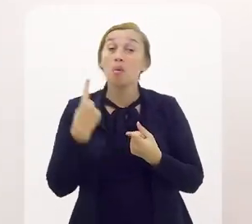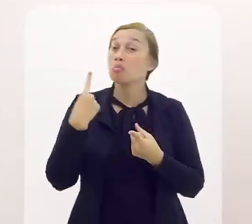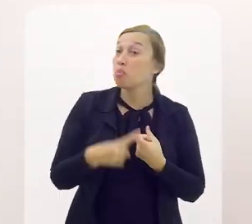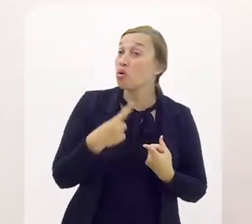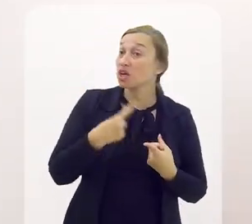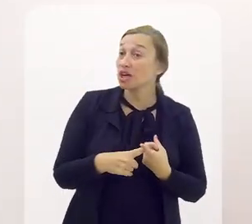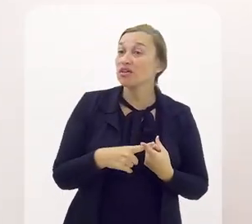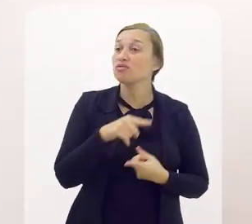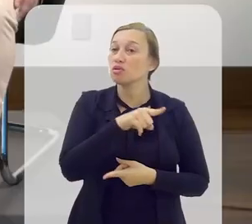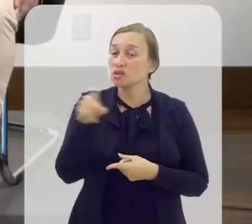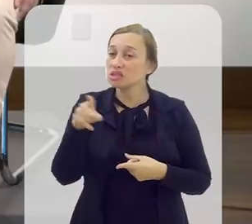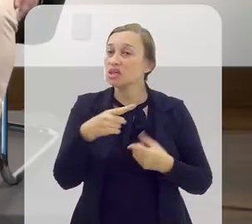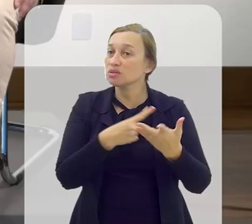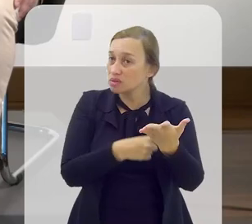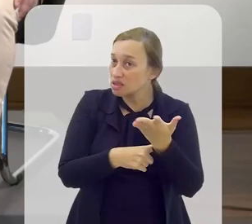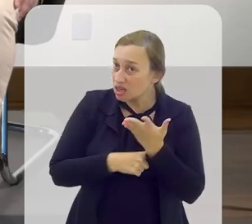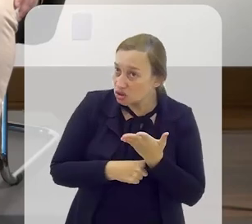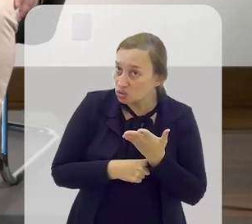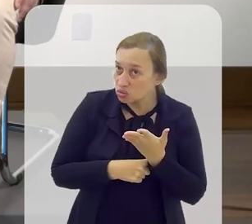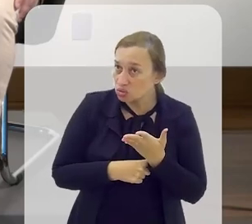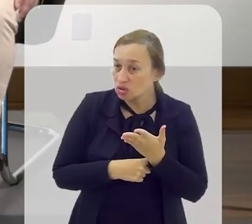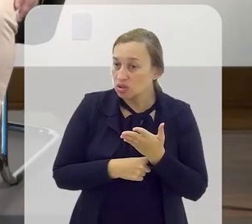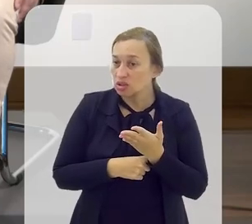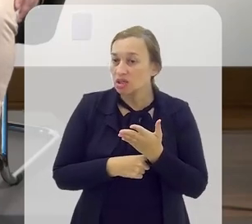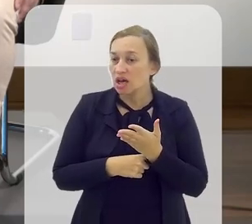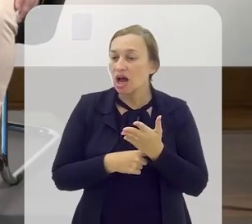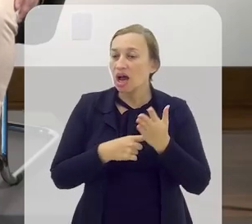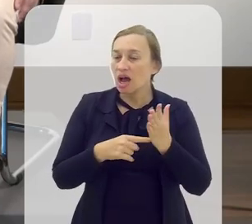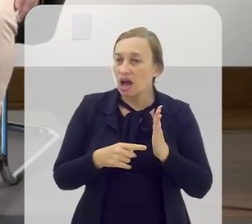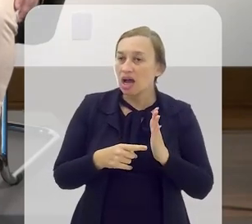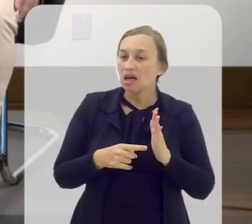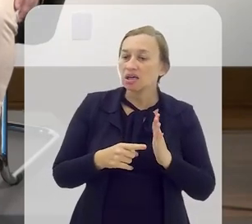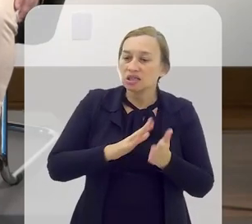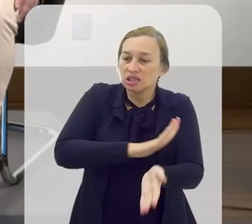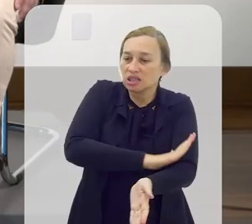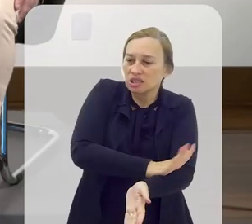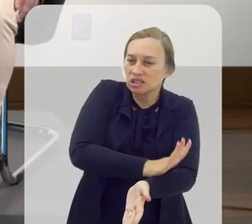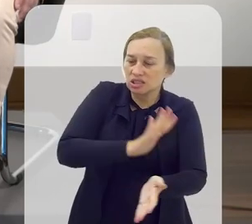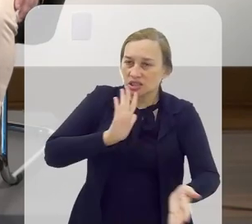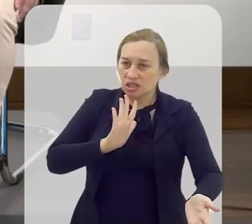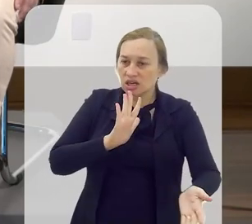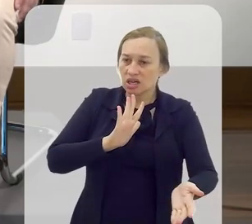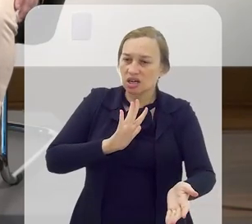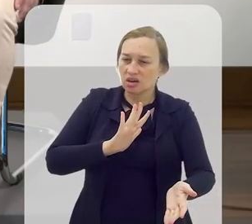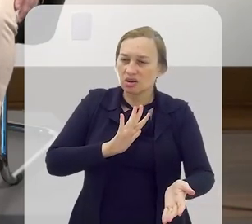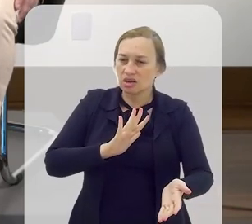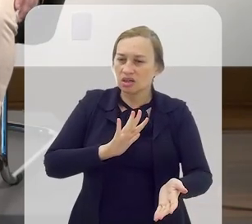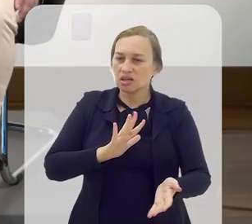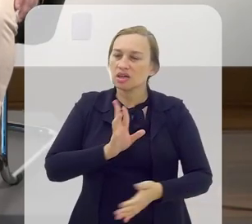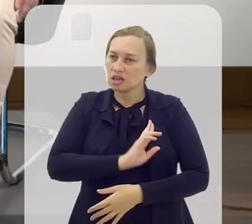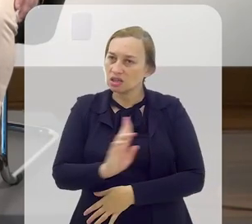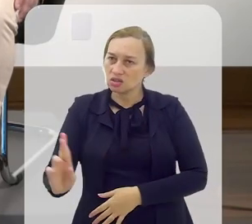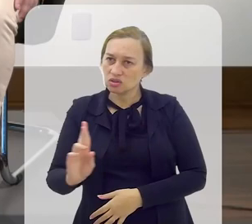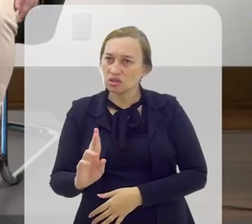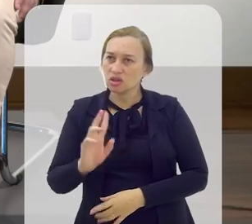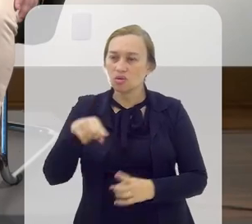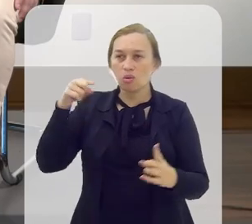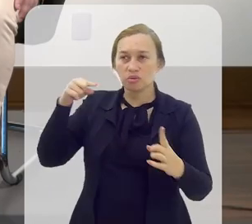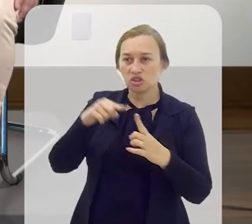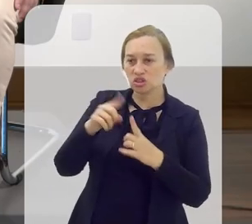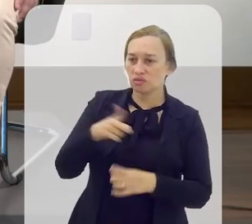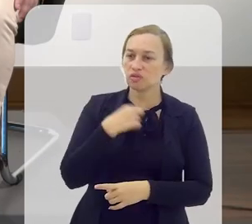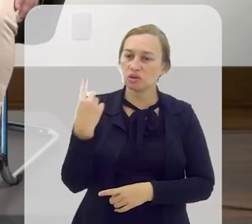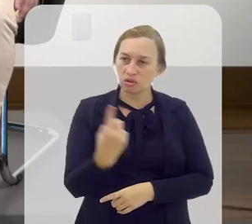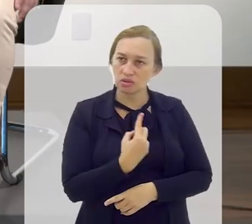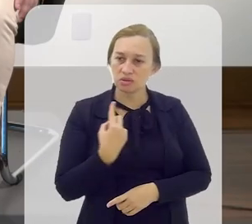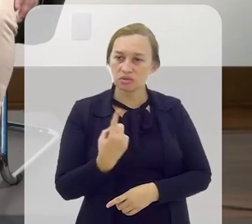você nos ajuda. Porque você nos ajuda a desconstruir o racismo religioso, que esse